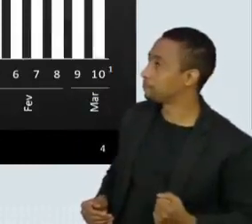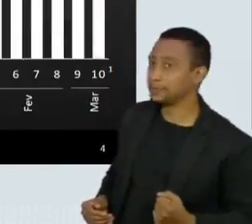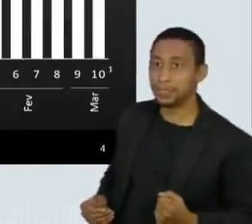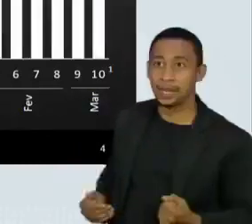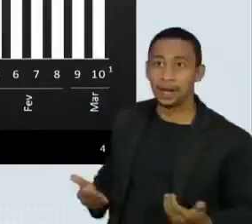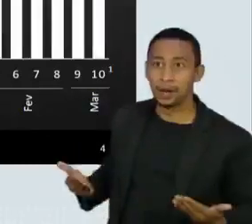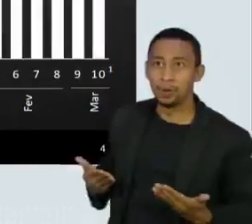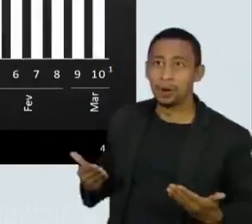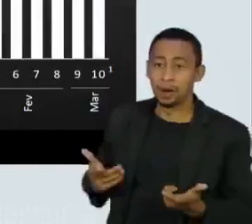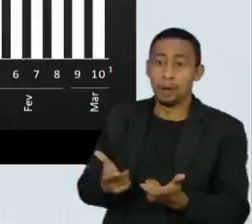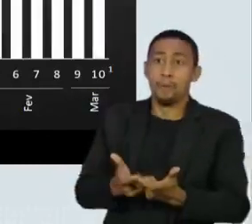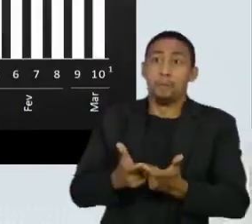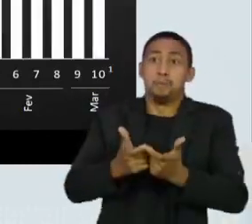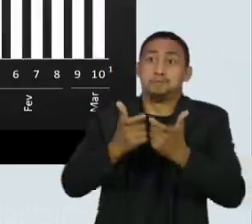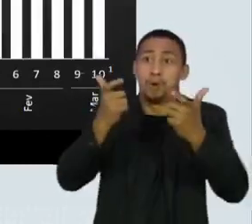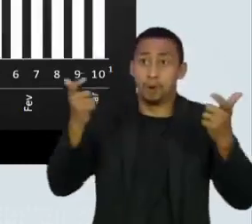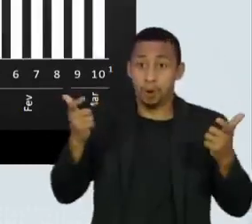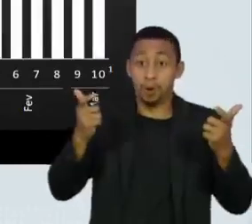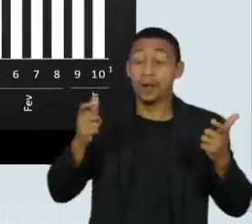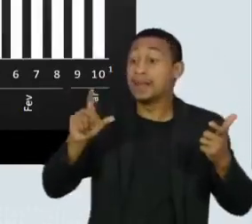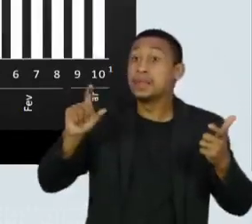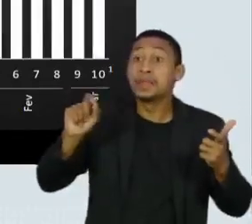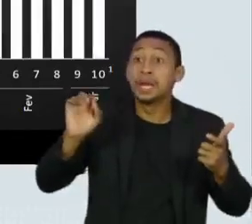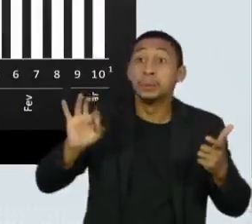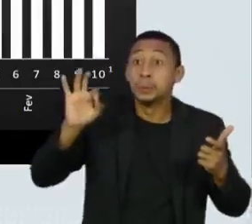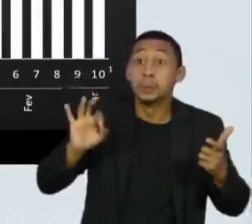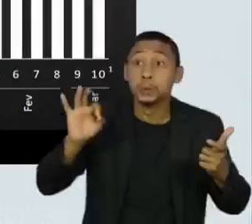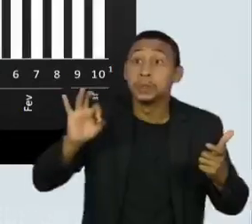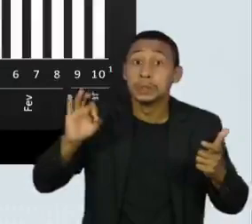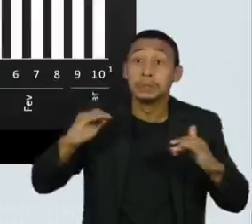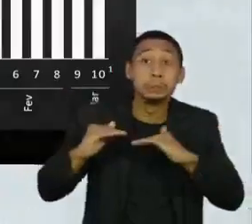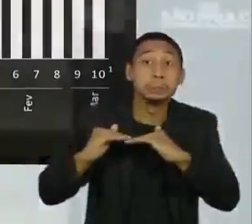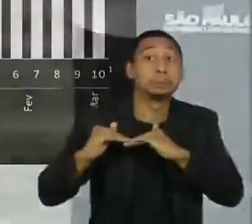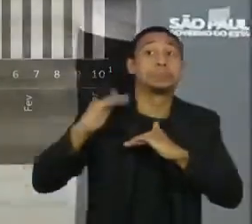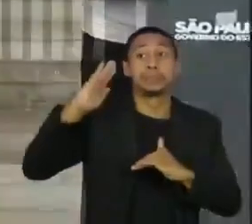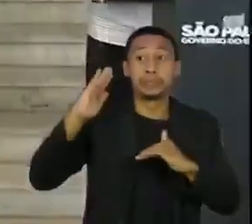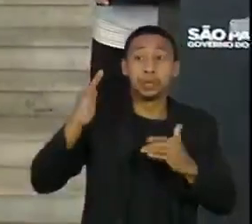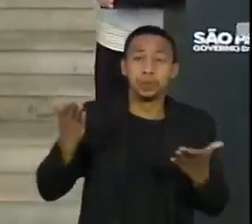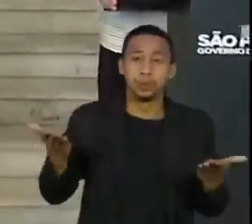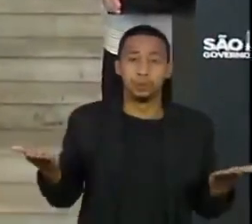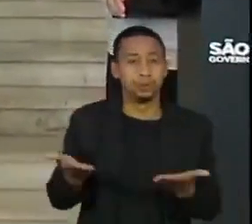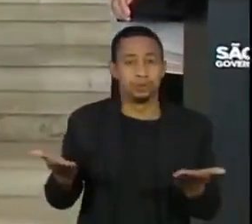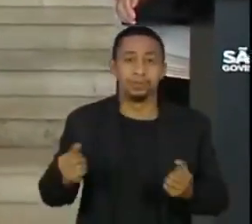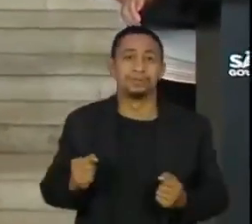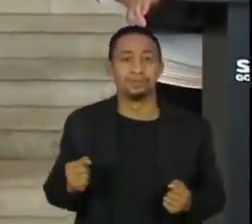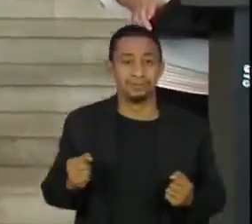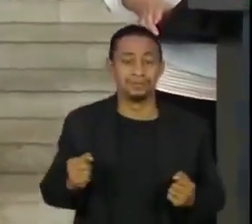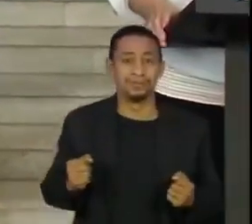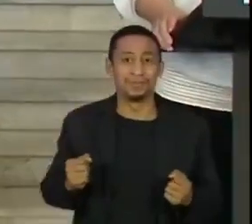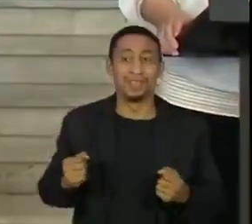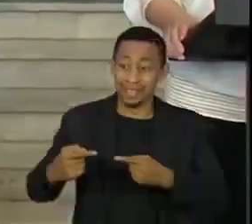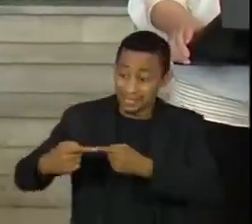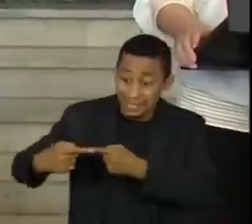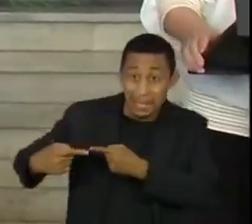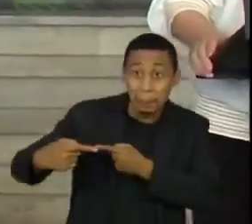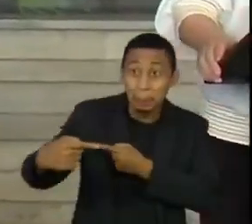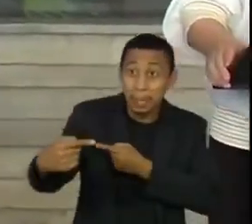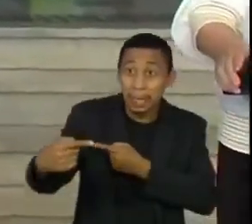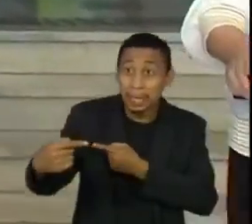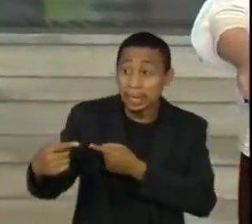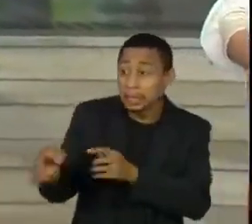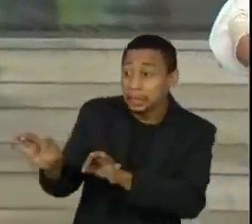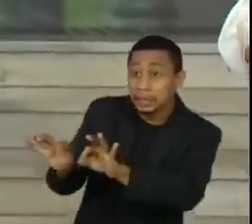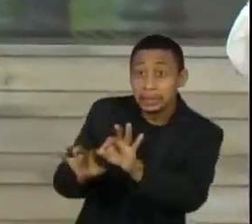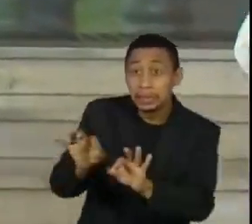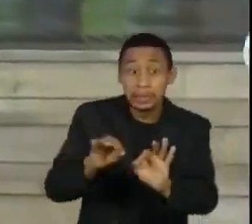Conseguimos superar em quase 10% hoje e não terminamos a nossa semana epidemiológica,